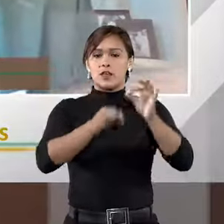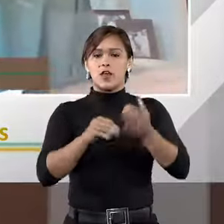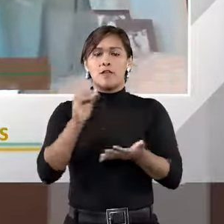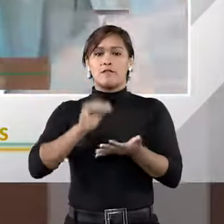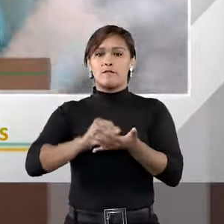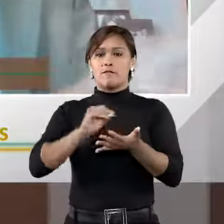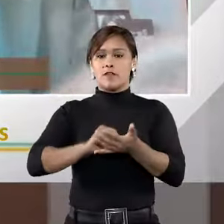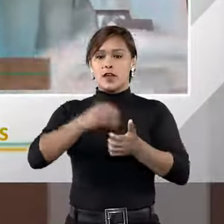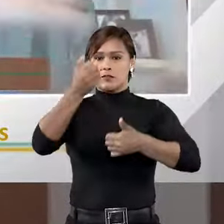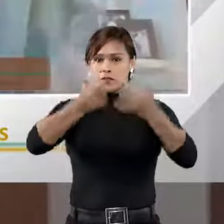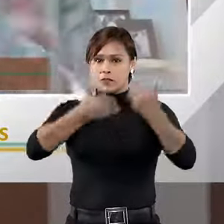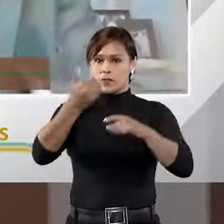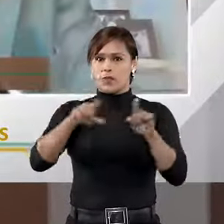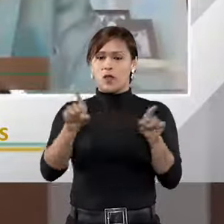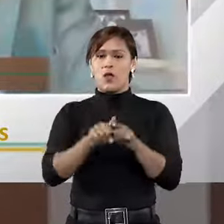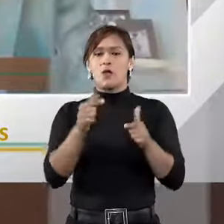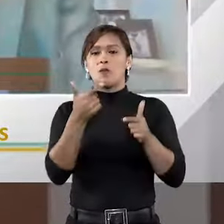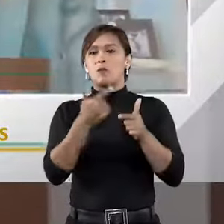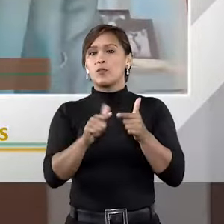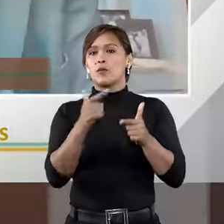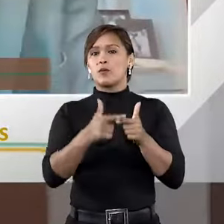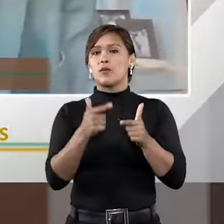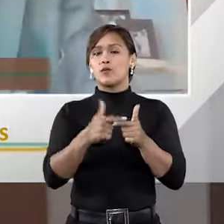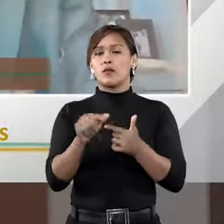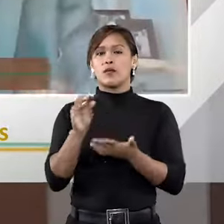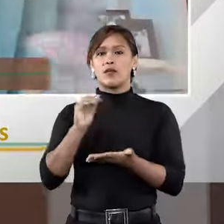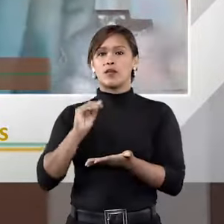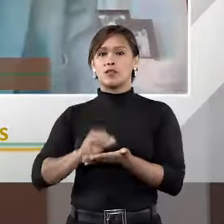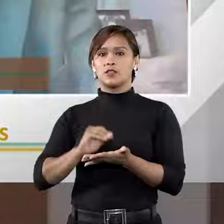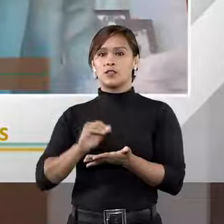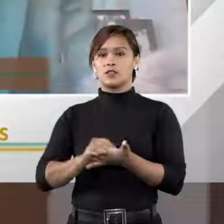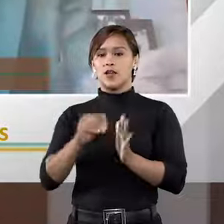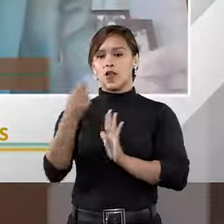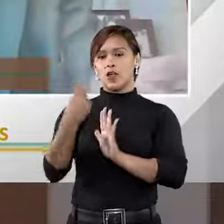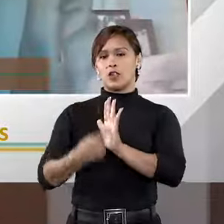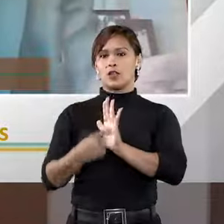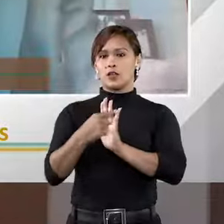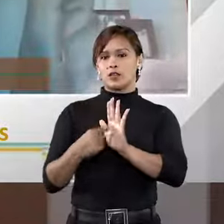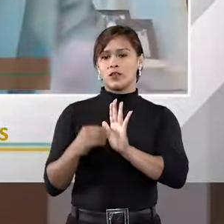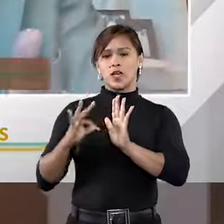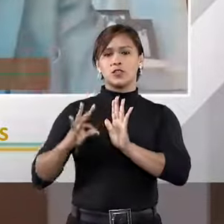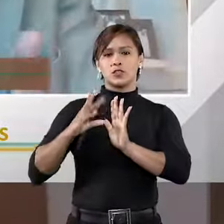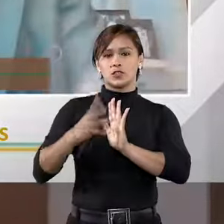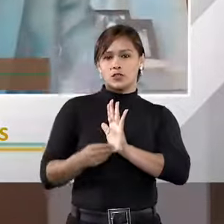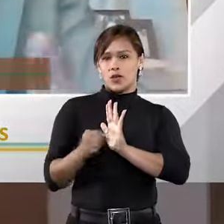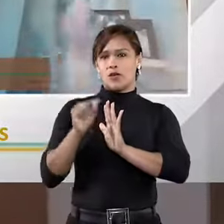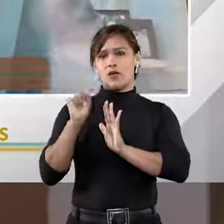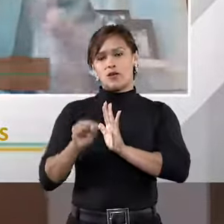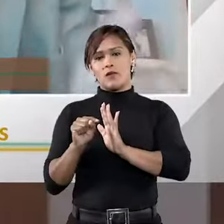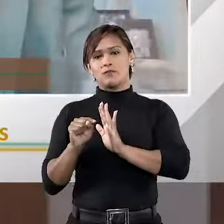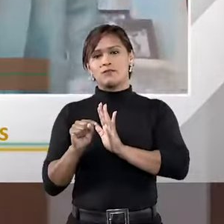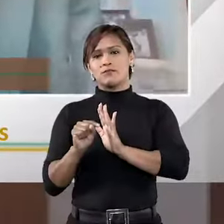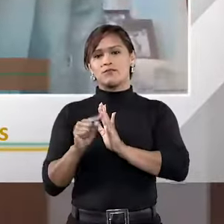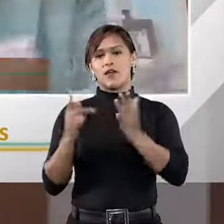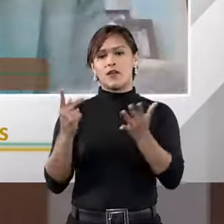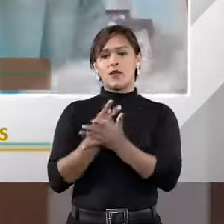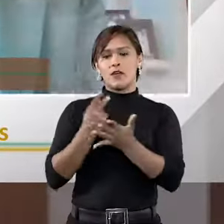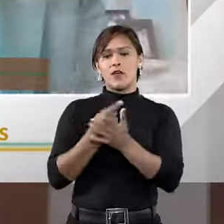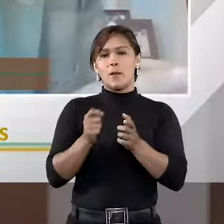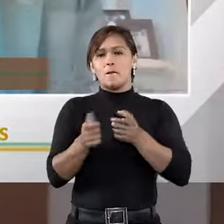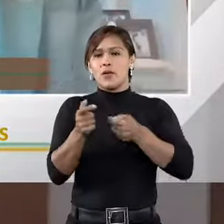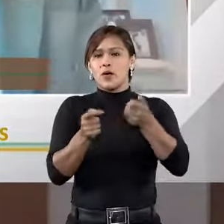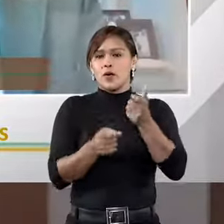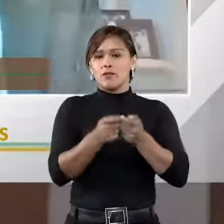fundamentação, ou problemas de falta, nulidade absoluta, ineficácia da